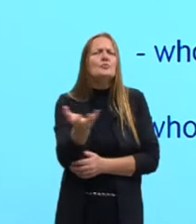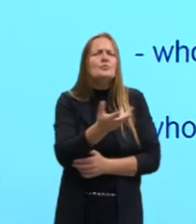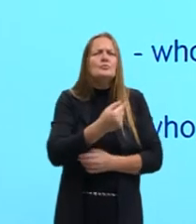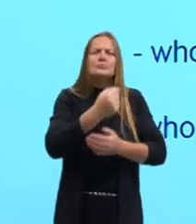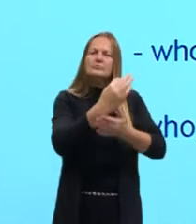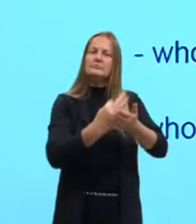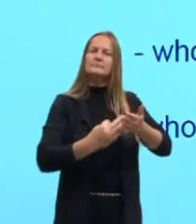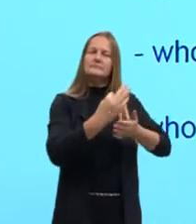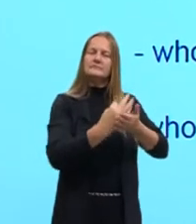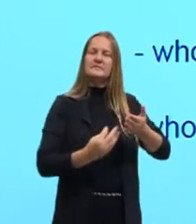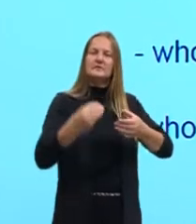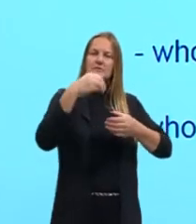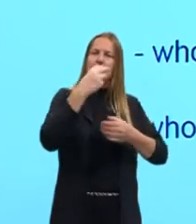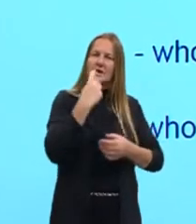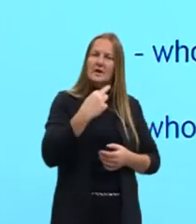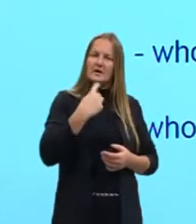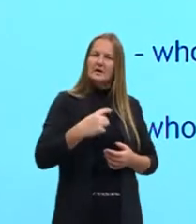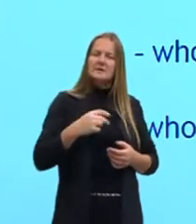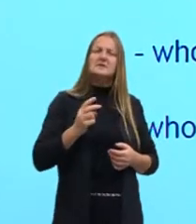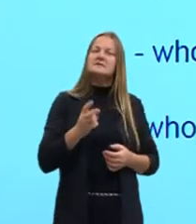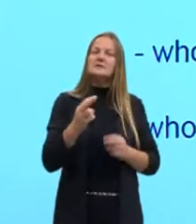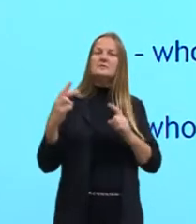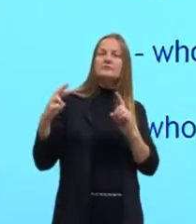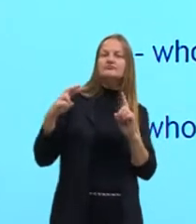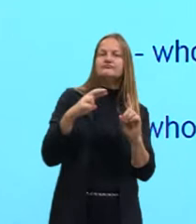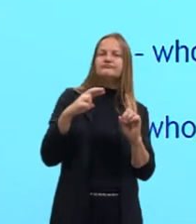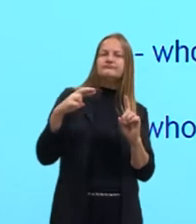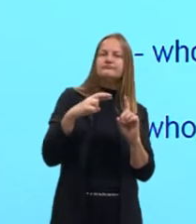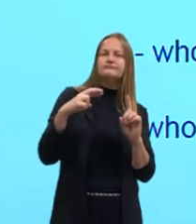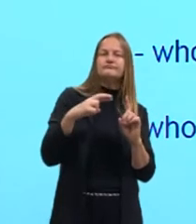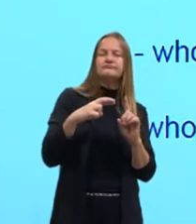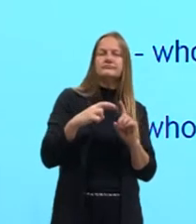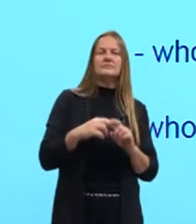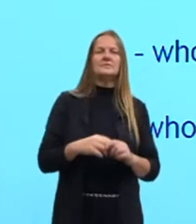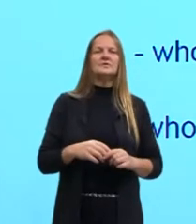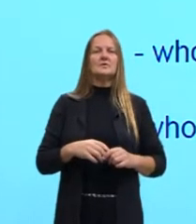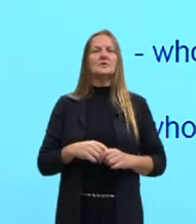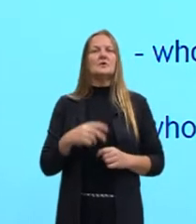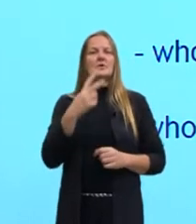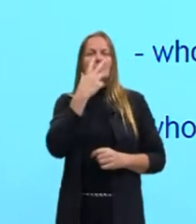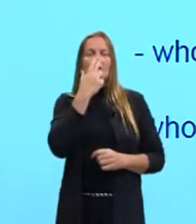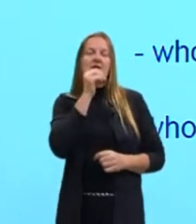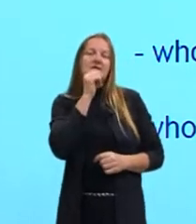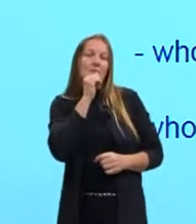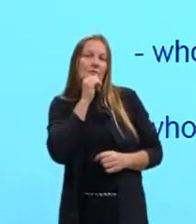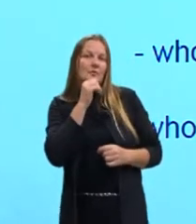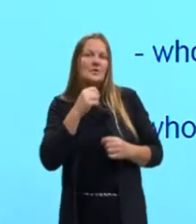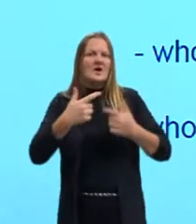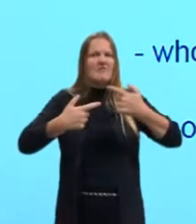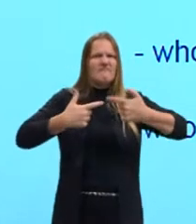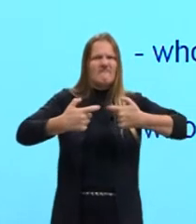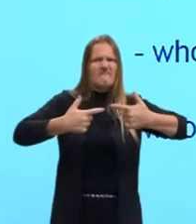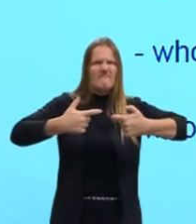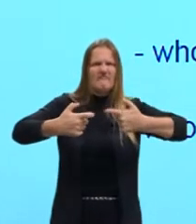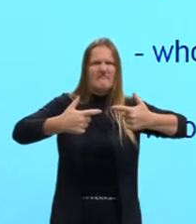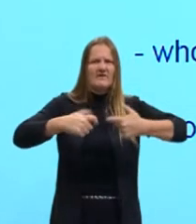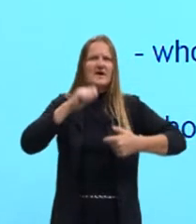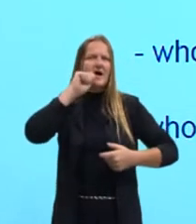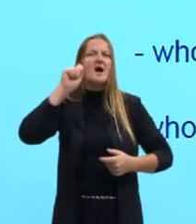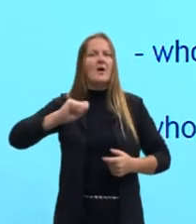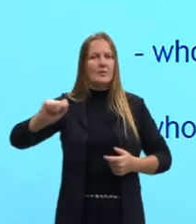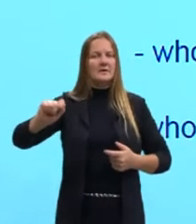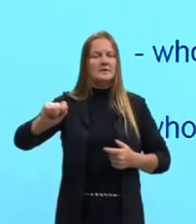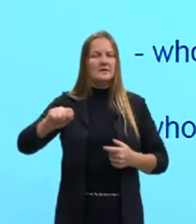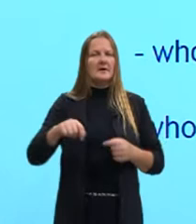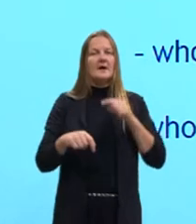inglês, sempre vai haver a referência, eu vou falar sobre a guerra na Ucrânia. It, ela, a guerra.